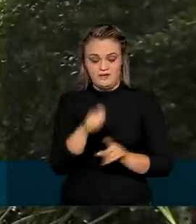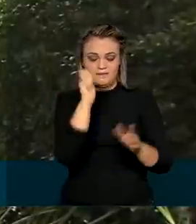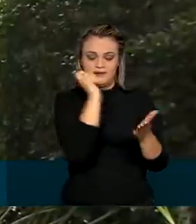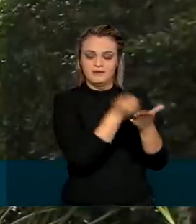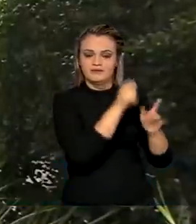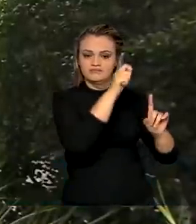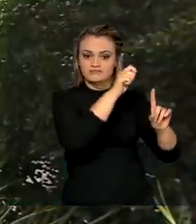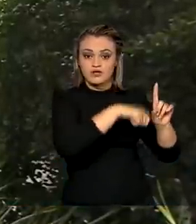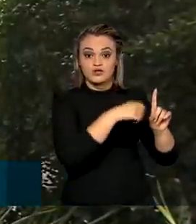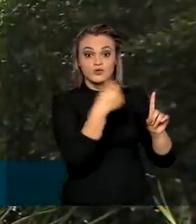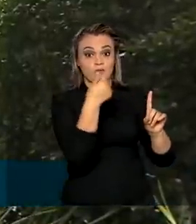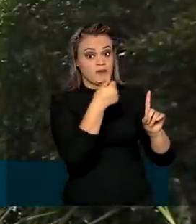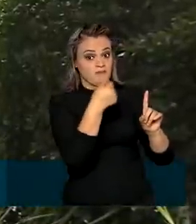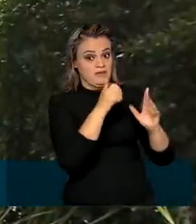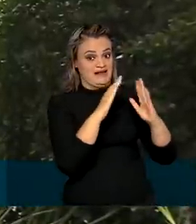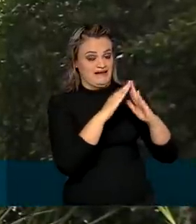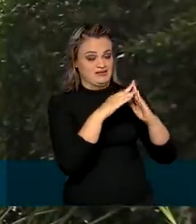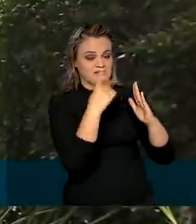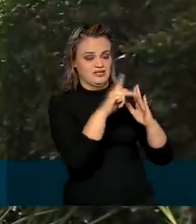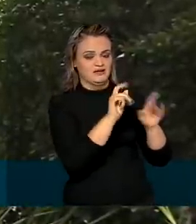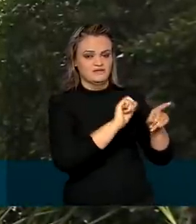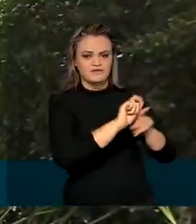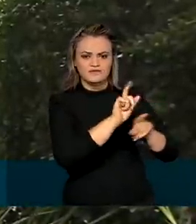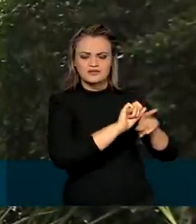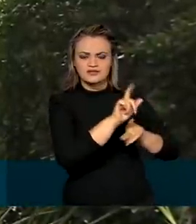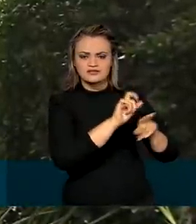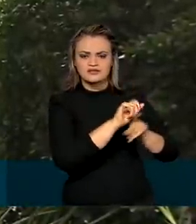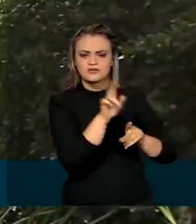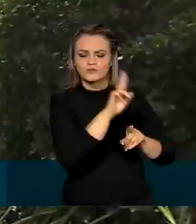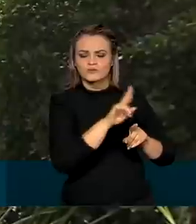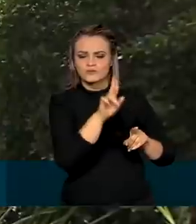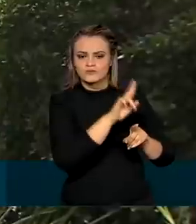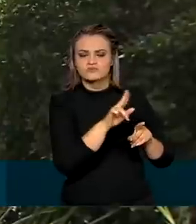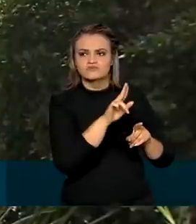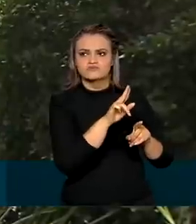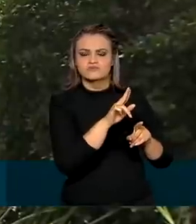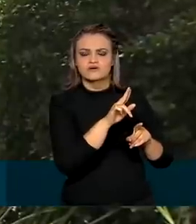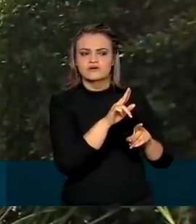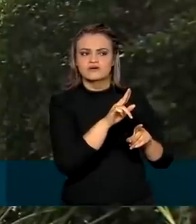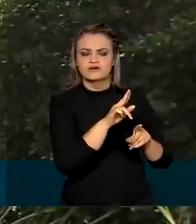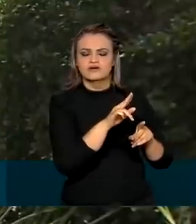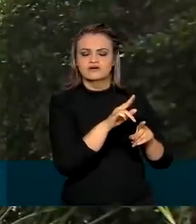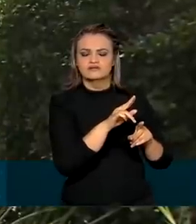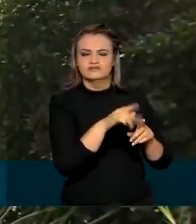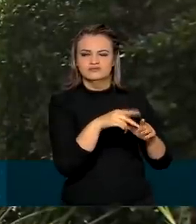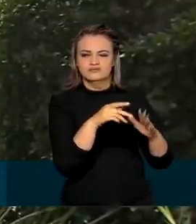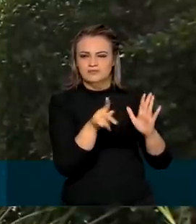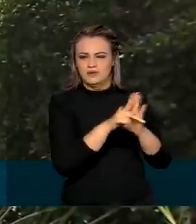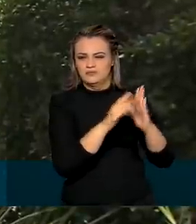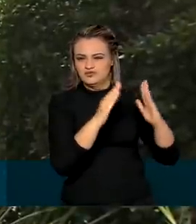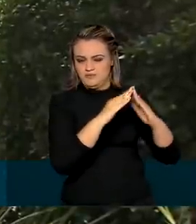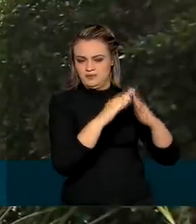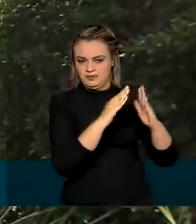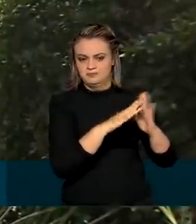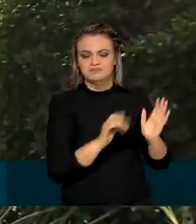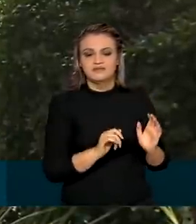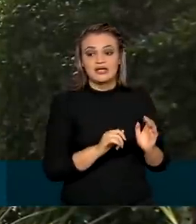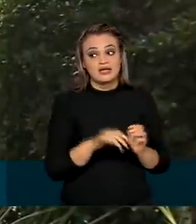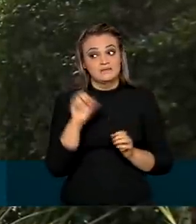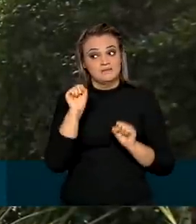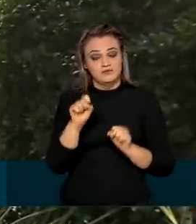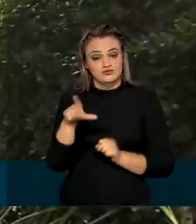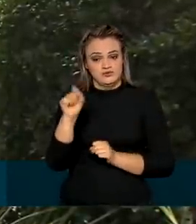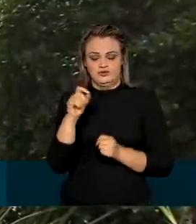só do primeiro imóvel próprio, financiado com recursos do sistema de financiamento imobiliário. Eles vão ter duas opções.